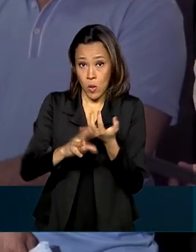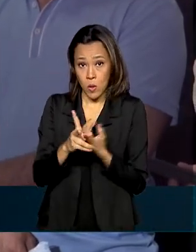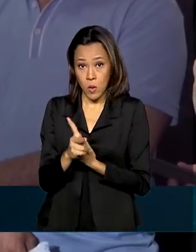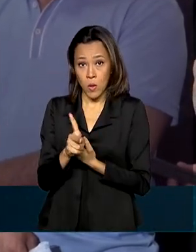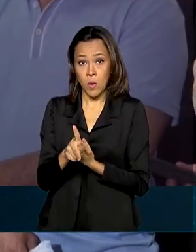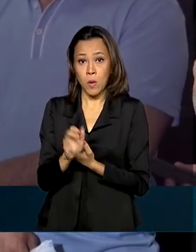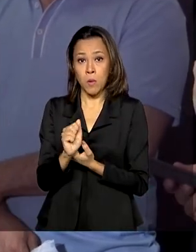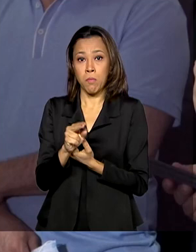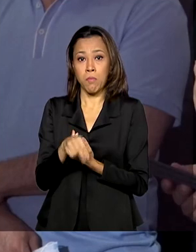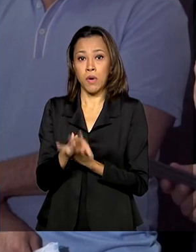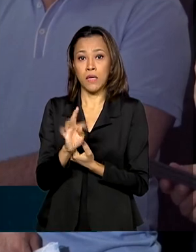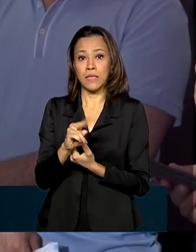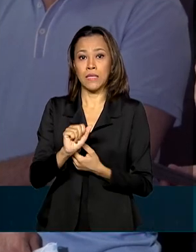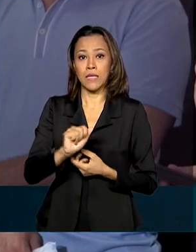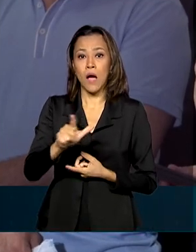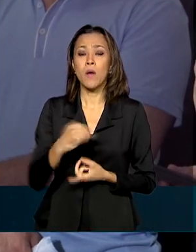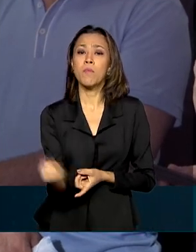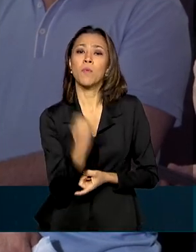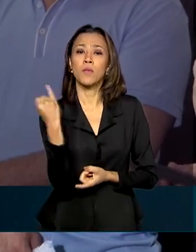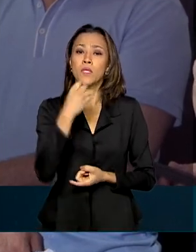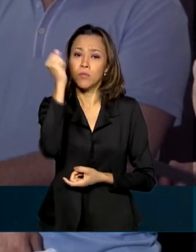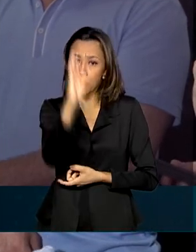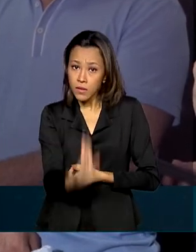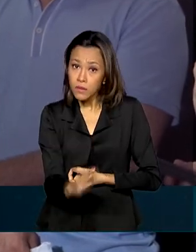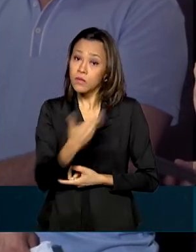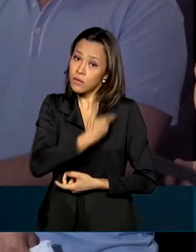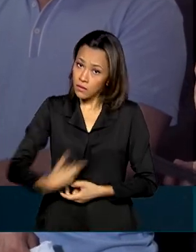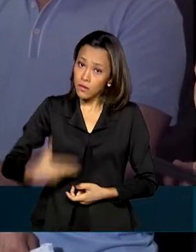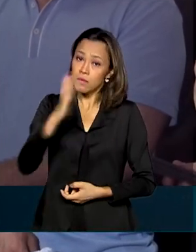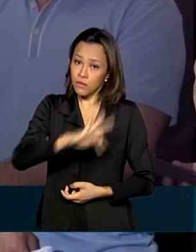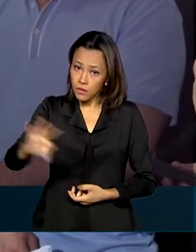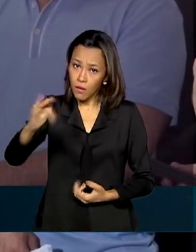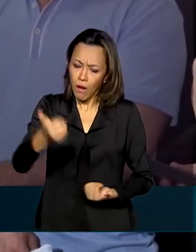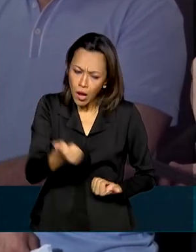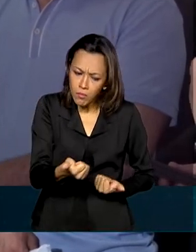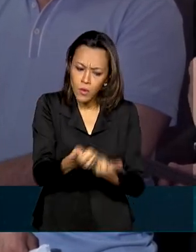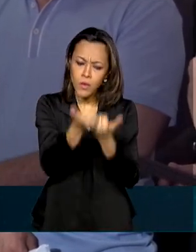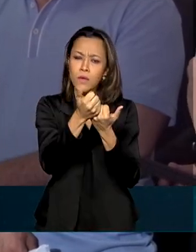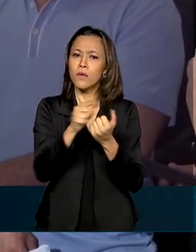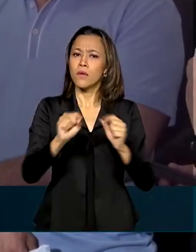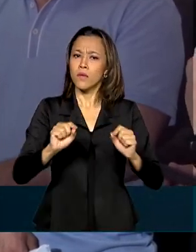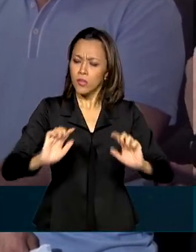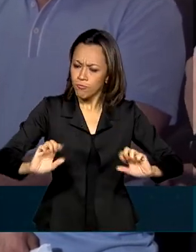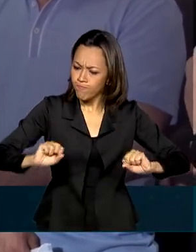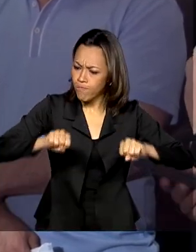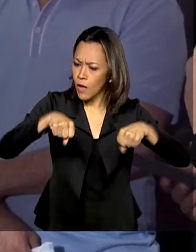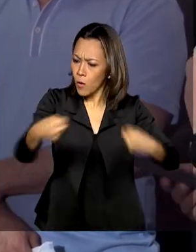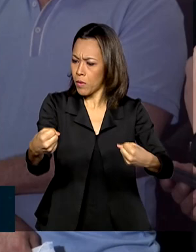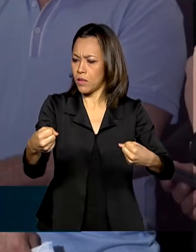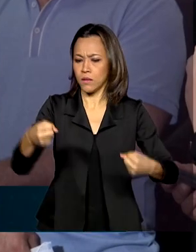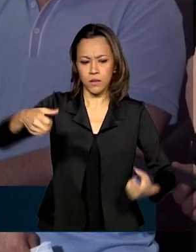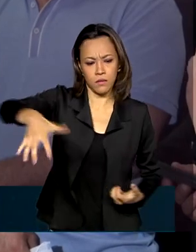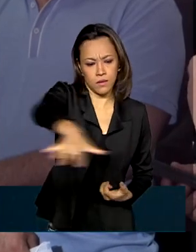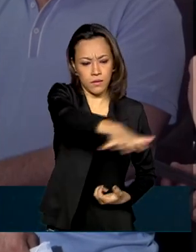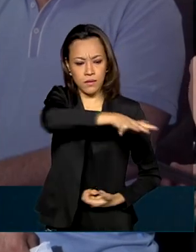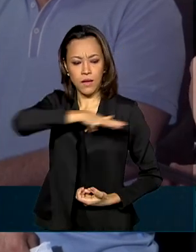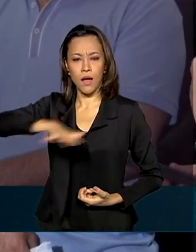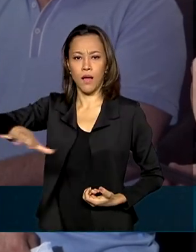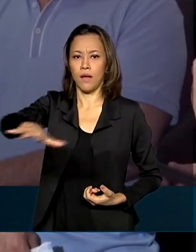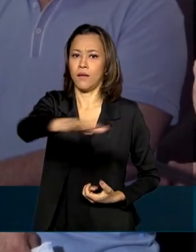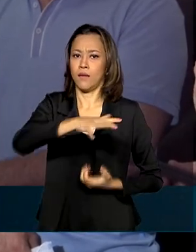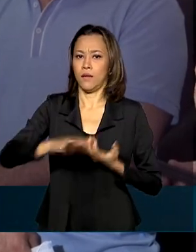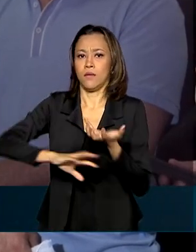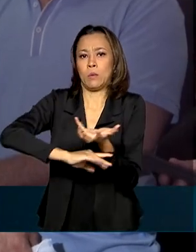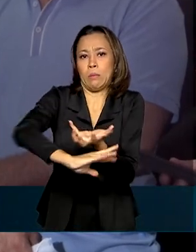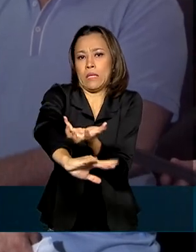federal estar integralmente apoiando a recuperação e a preservação do Pantanal brasileiro.